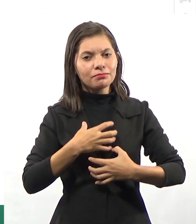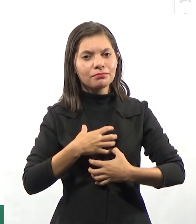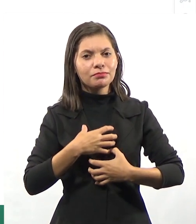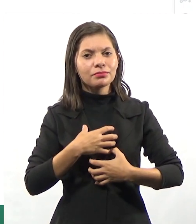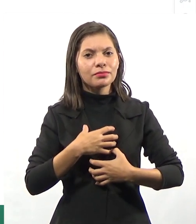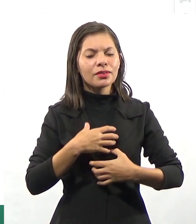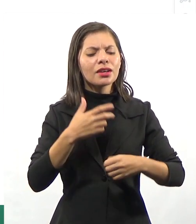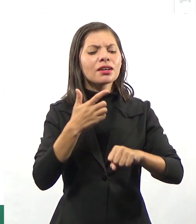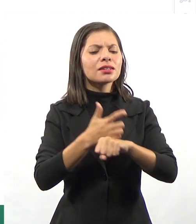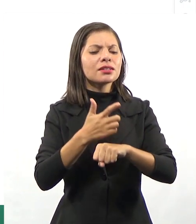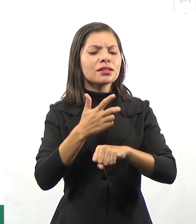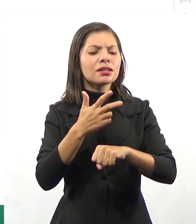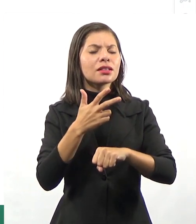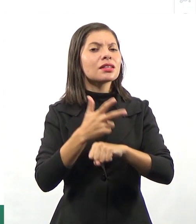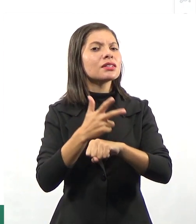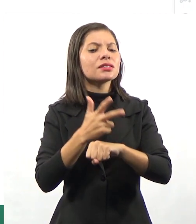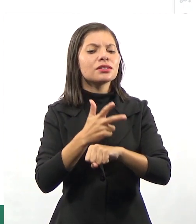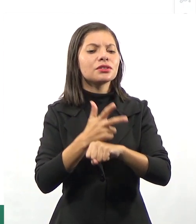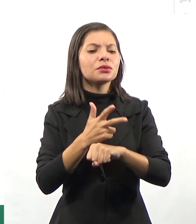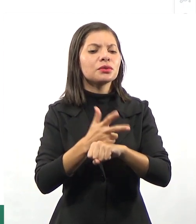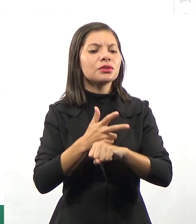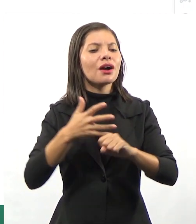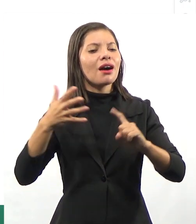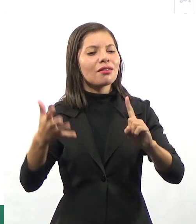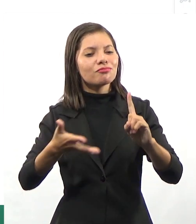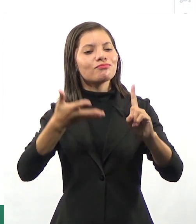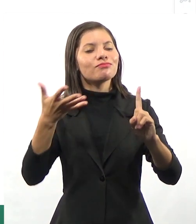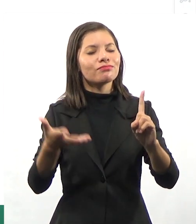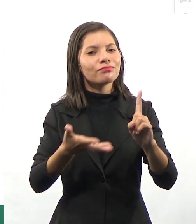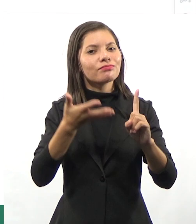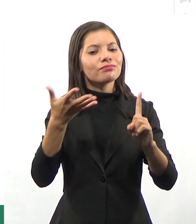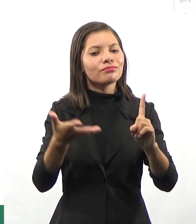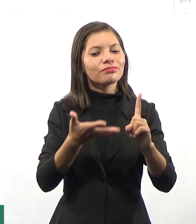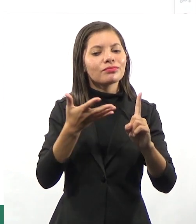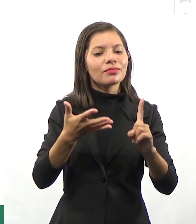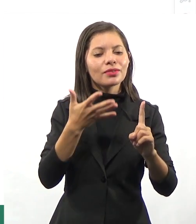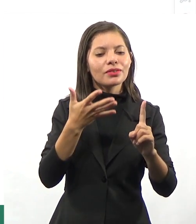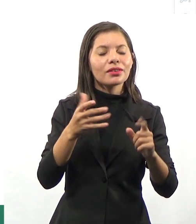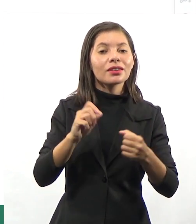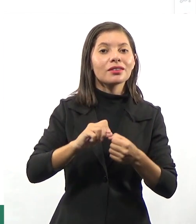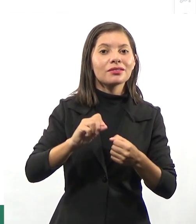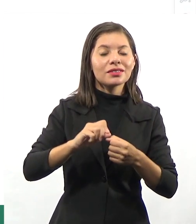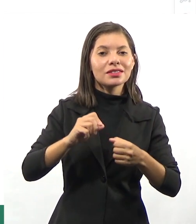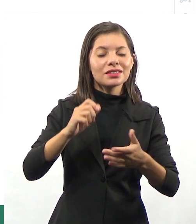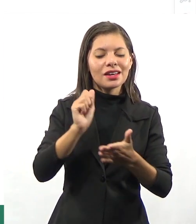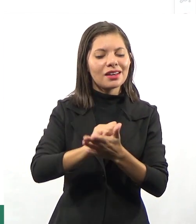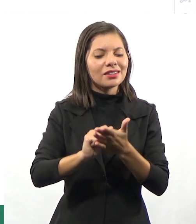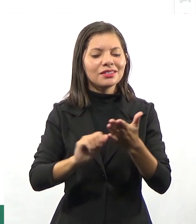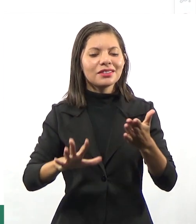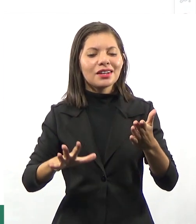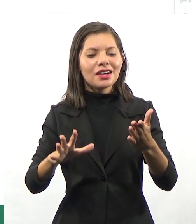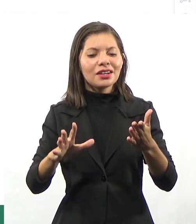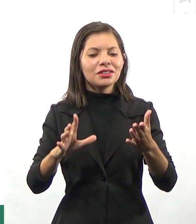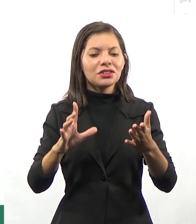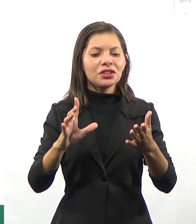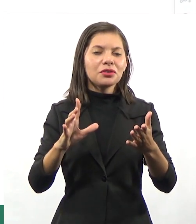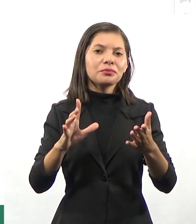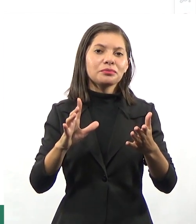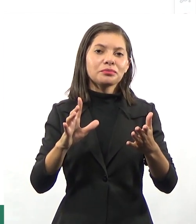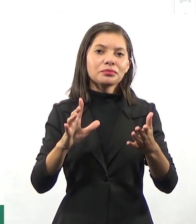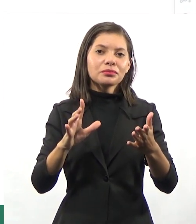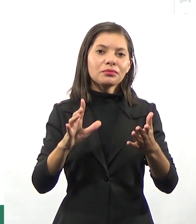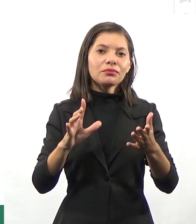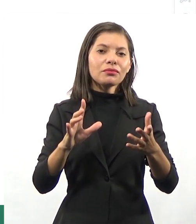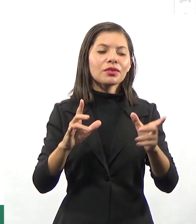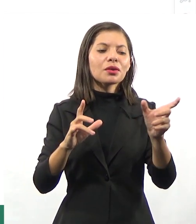um vídeo, por exemplo, não se motivou a realizar alguma atividade ou não se comoveu com